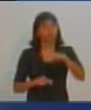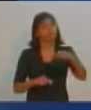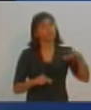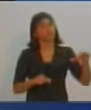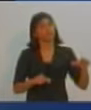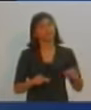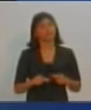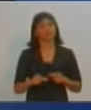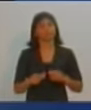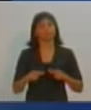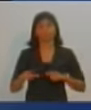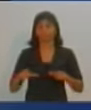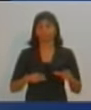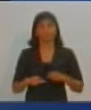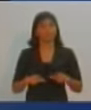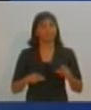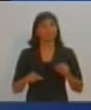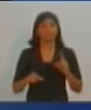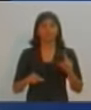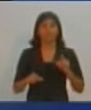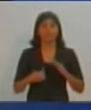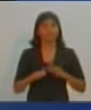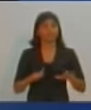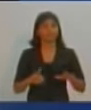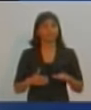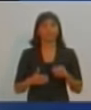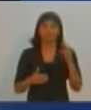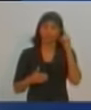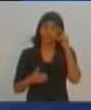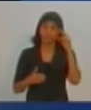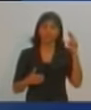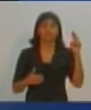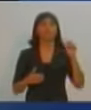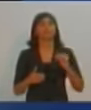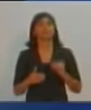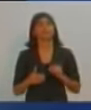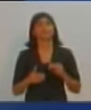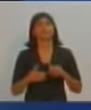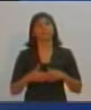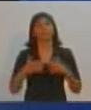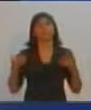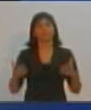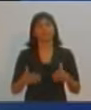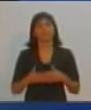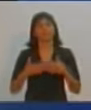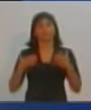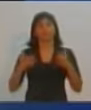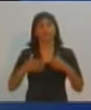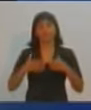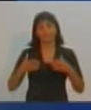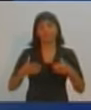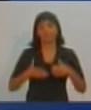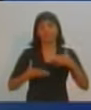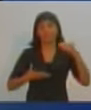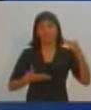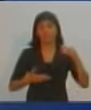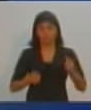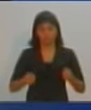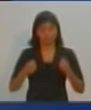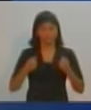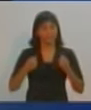Além da questão do emprego, não basta apenas nós pensarmos em empresas, indústrias e tudo mais. Temos que